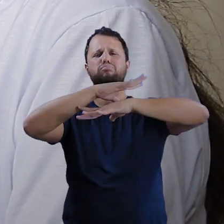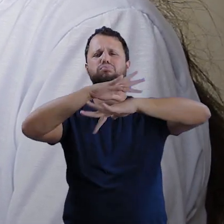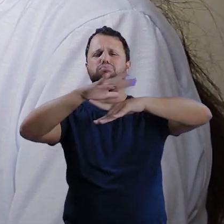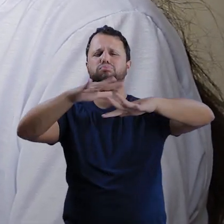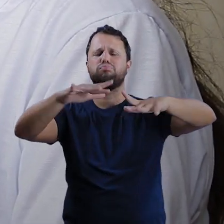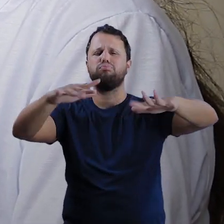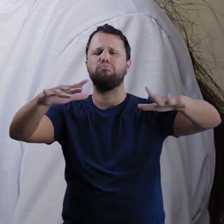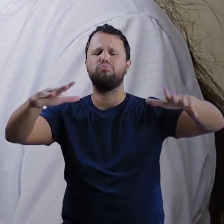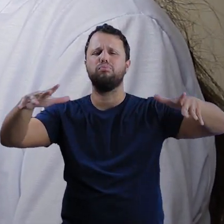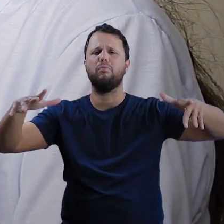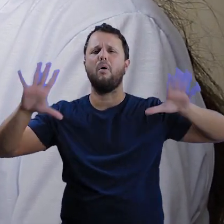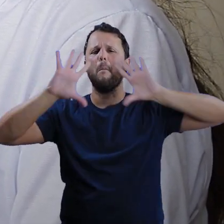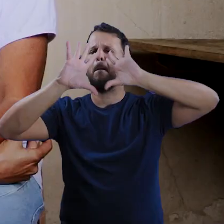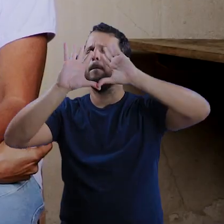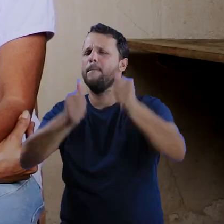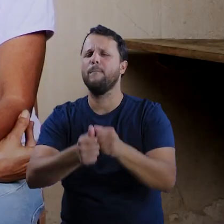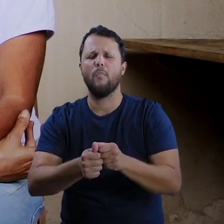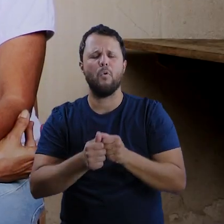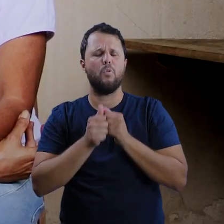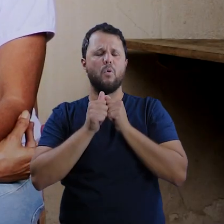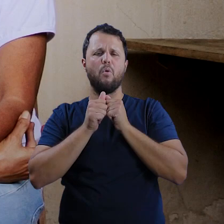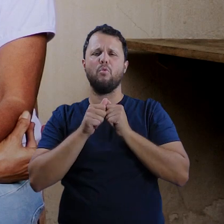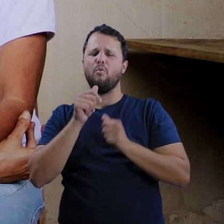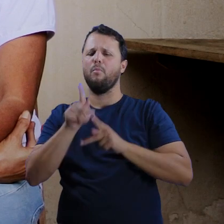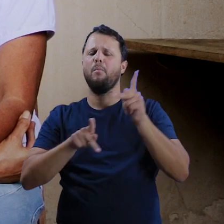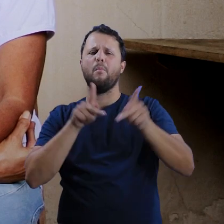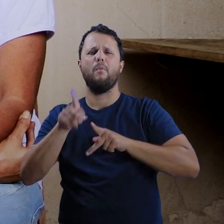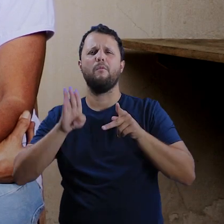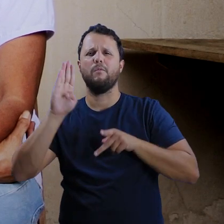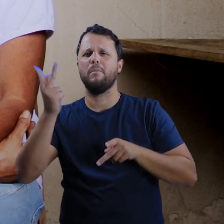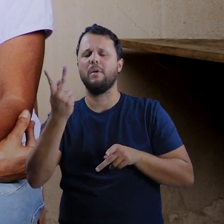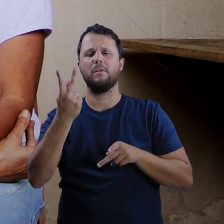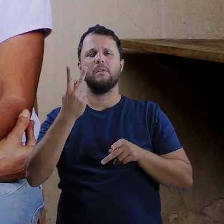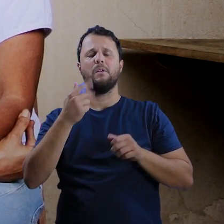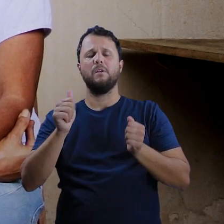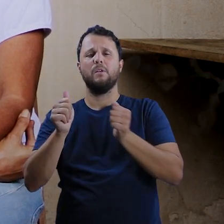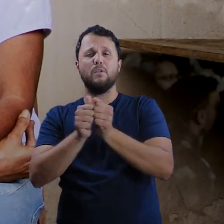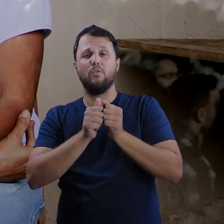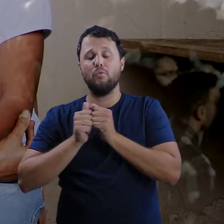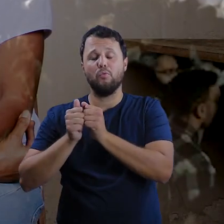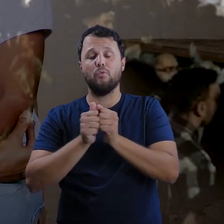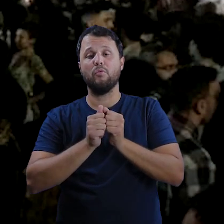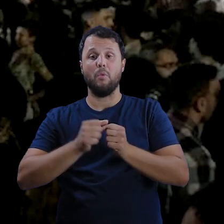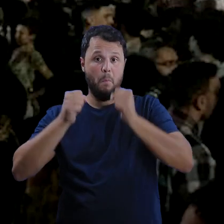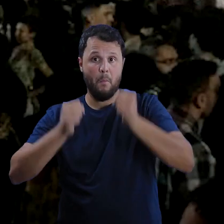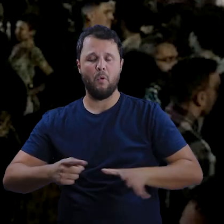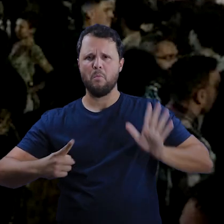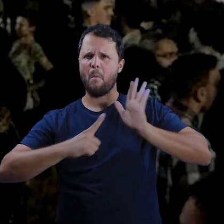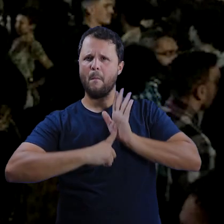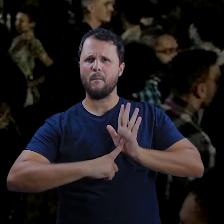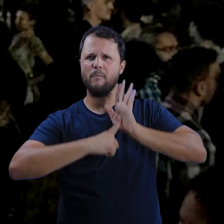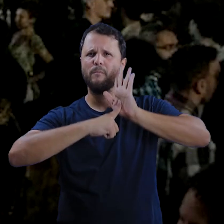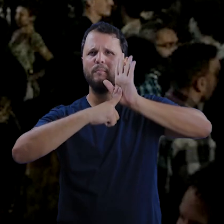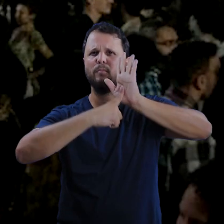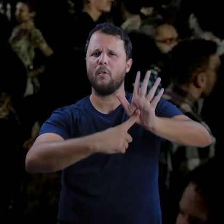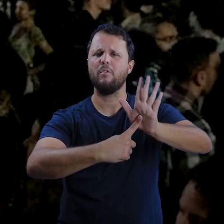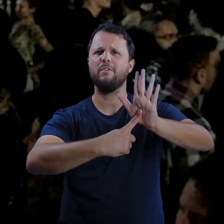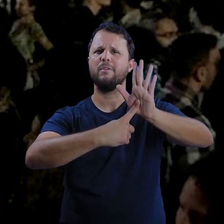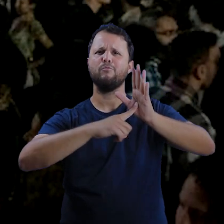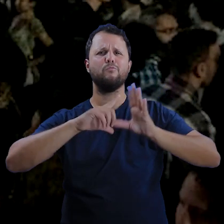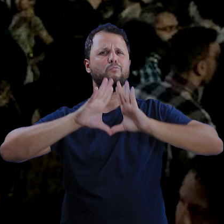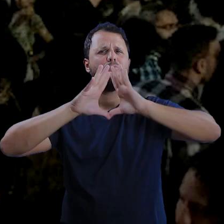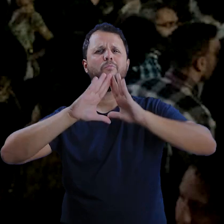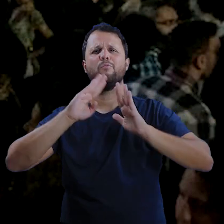todos os belo-horizontinos, que juntos a gente possa mostrar todas as